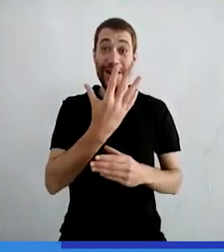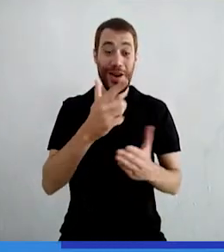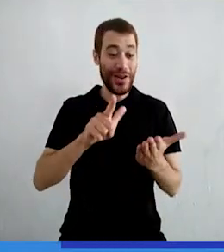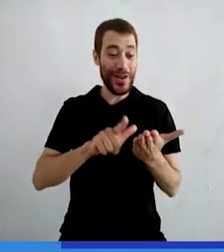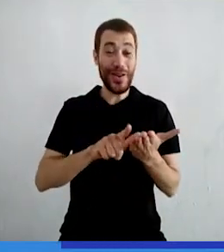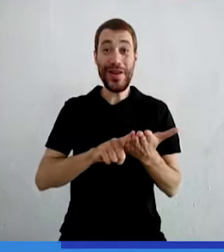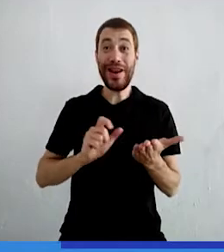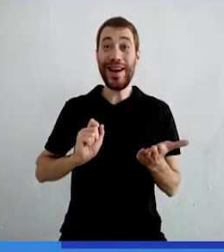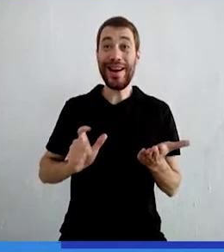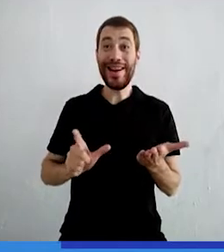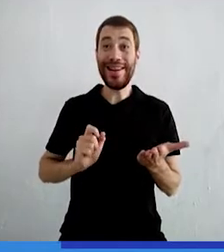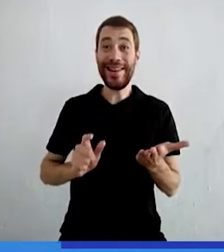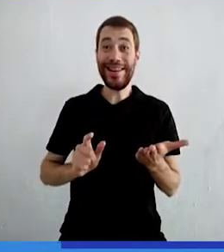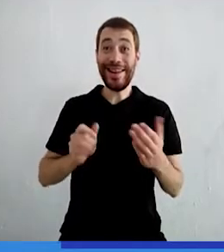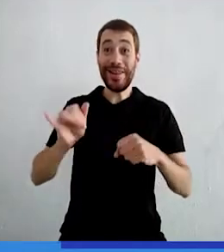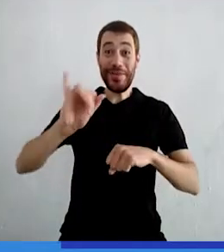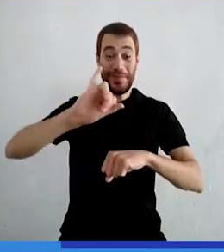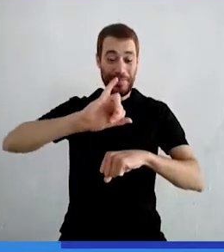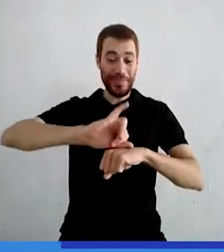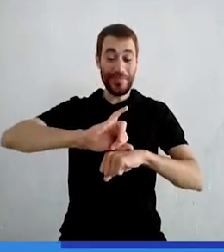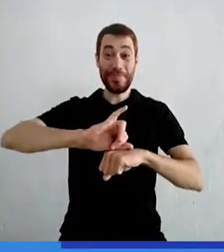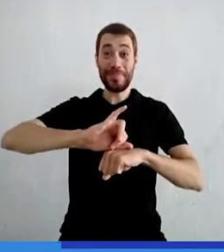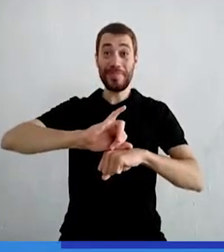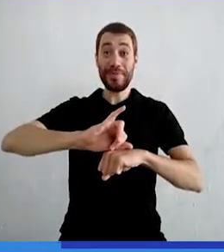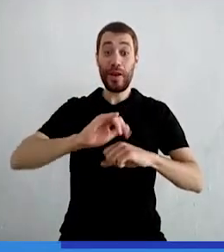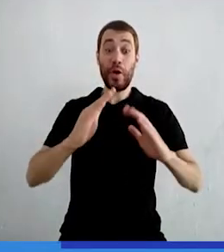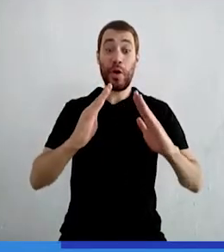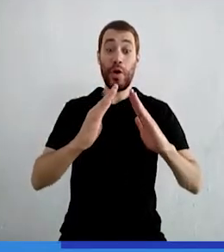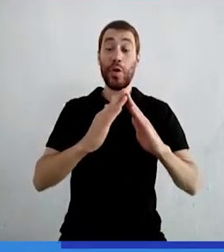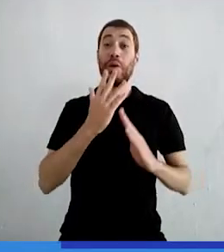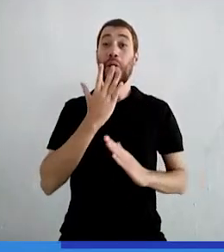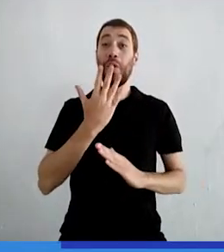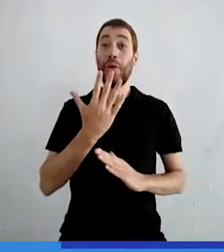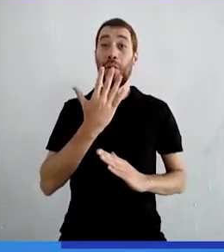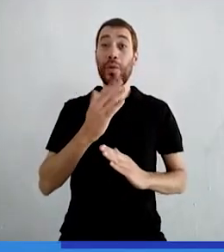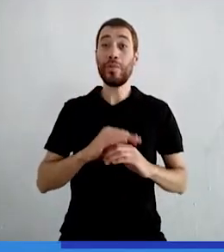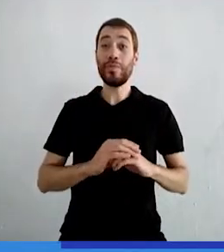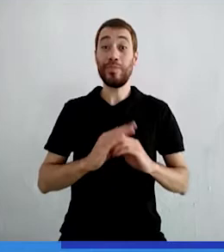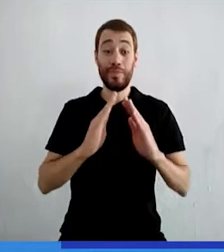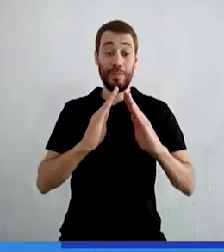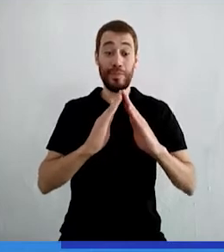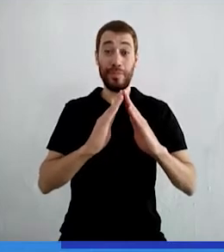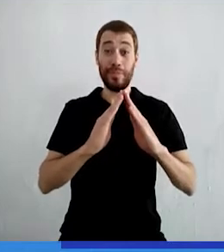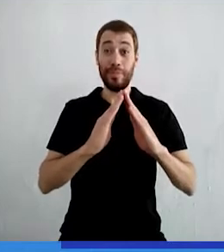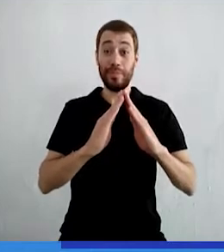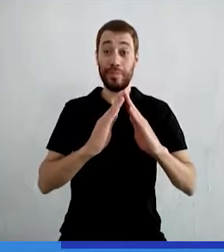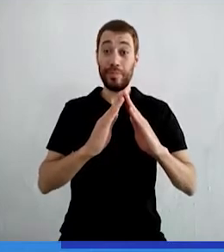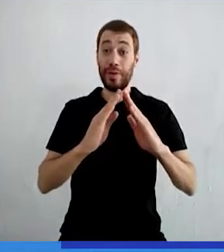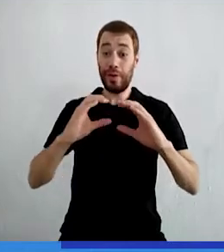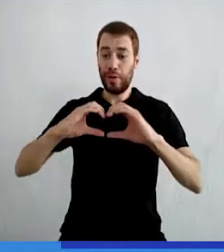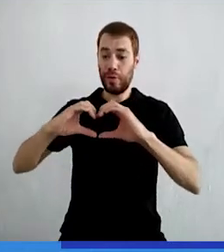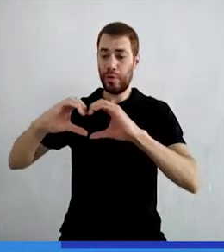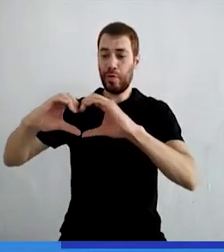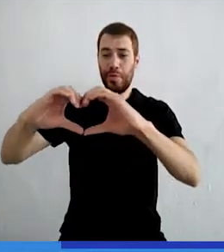feito em uma folha azul No centro dele há uma casa colorida Ao redor da casa,